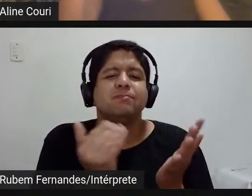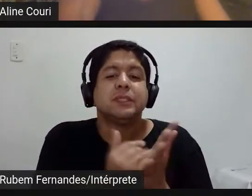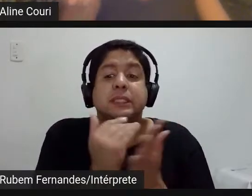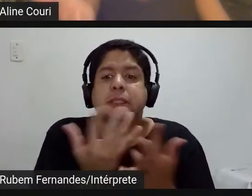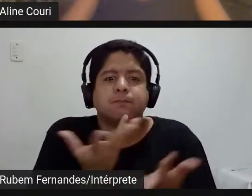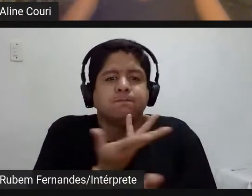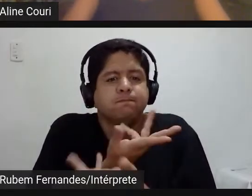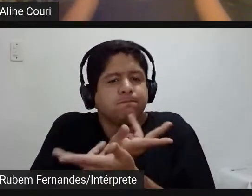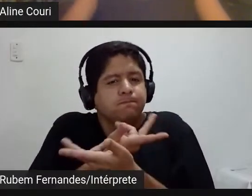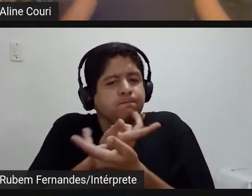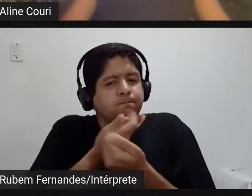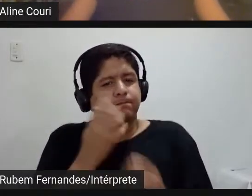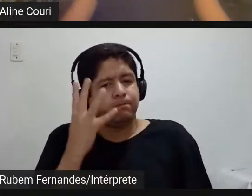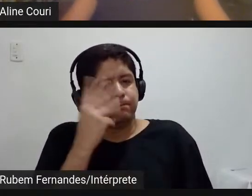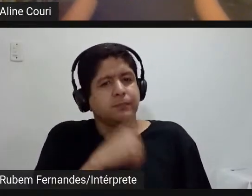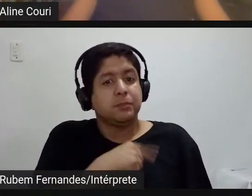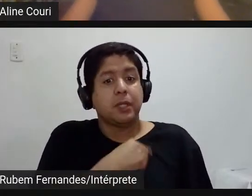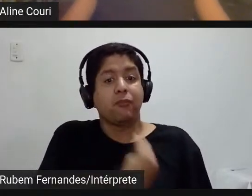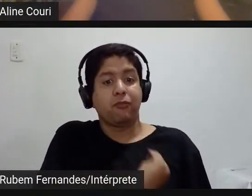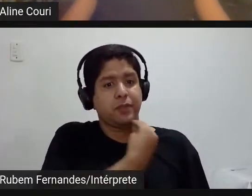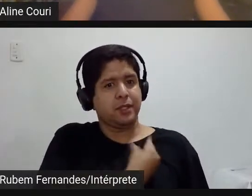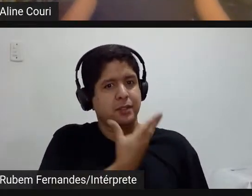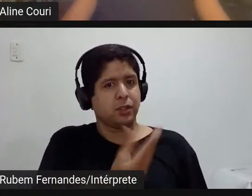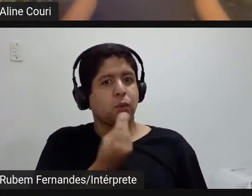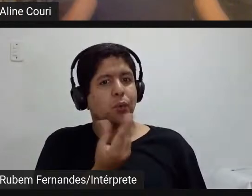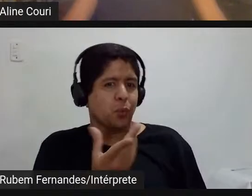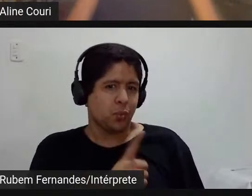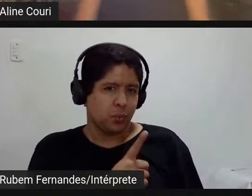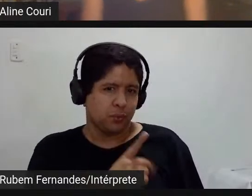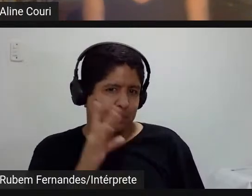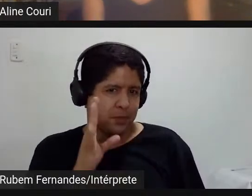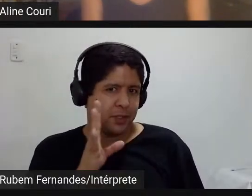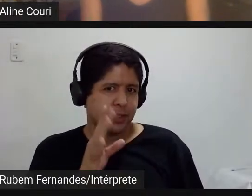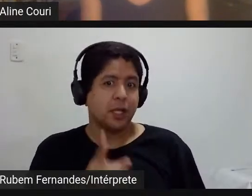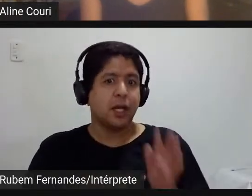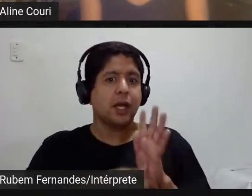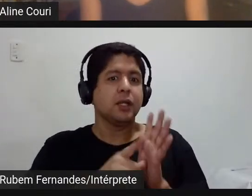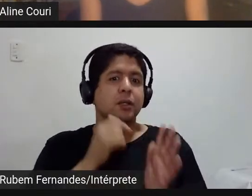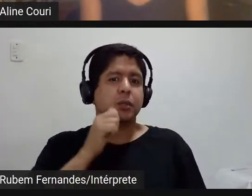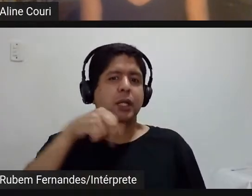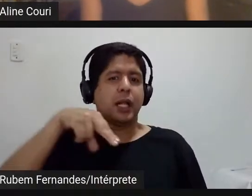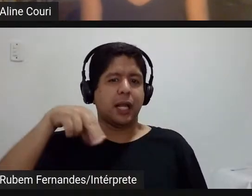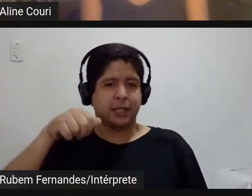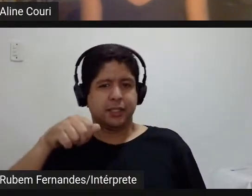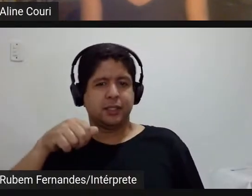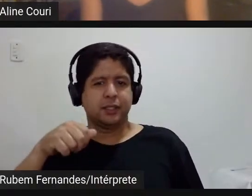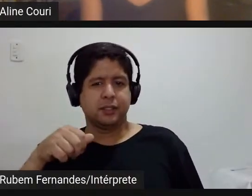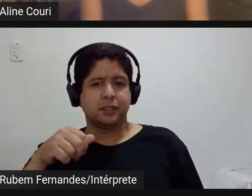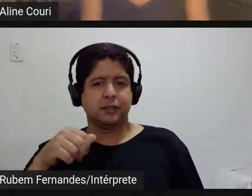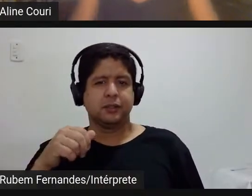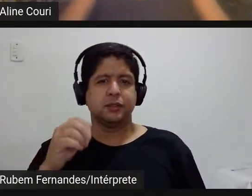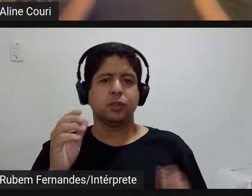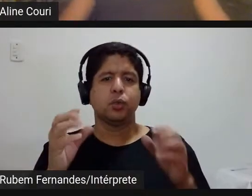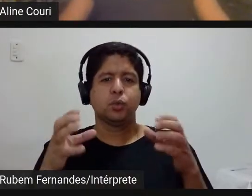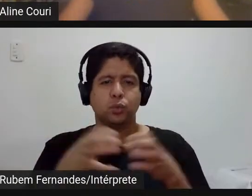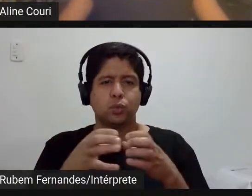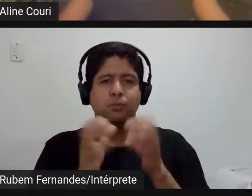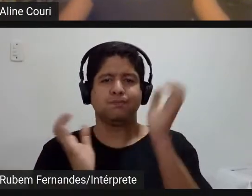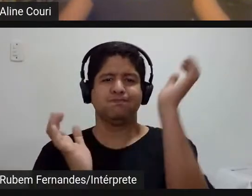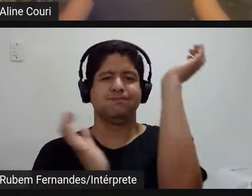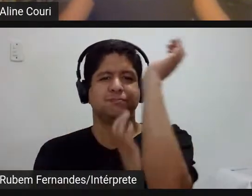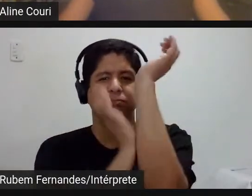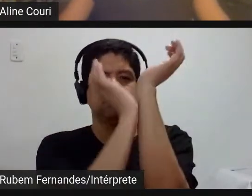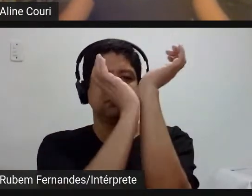maravilhosamente na minha vida né então assim quando a Ana colocou aquela a companhia burocrática né eu achei